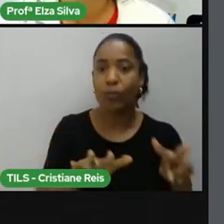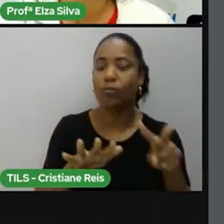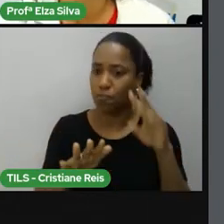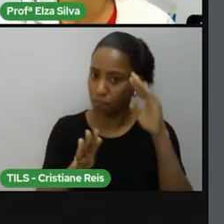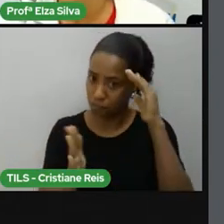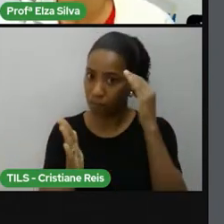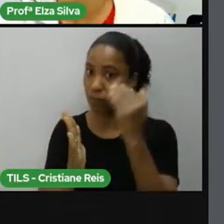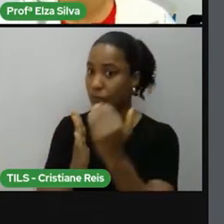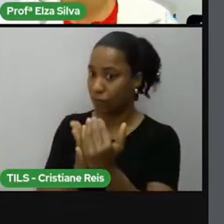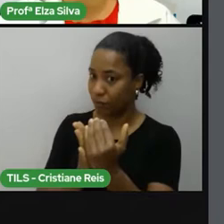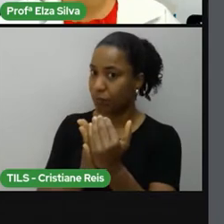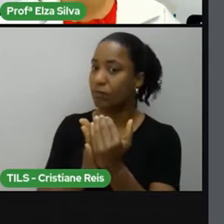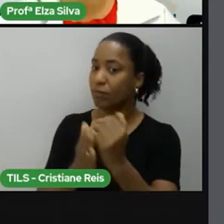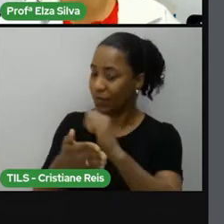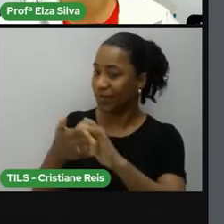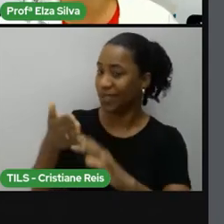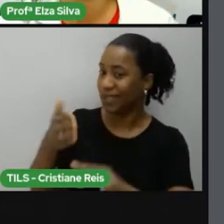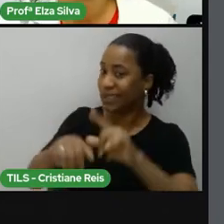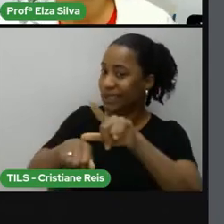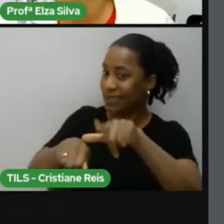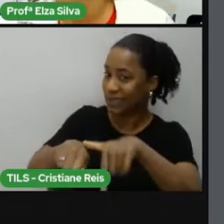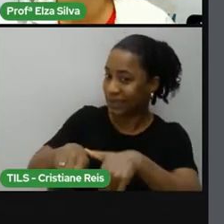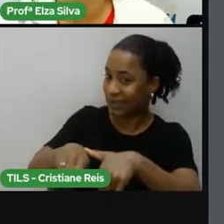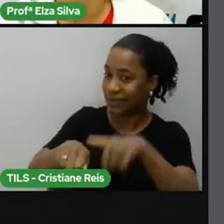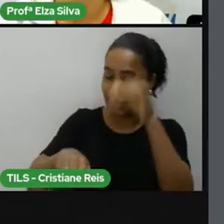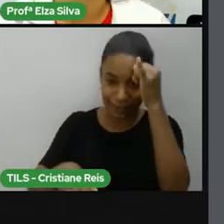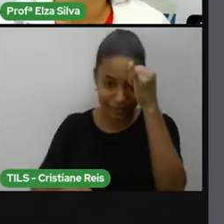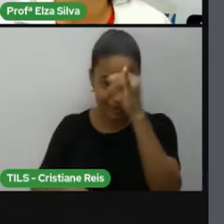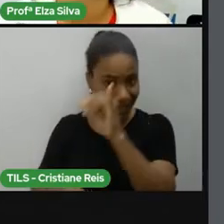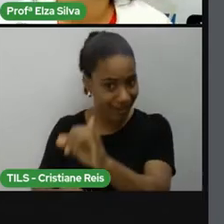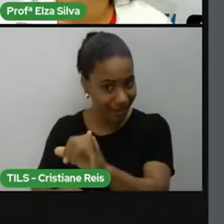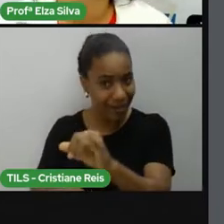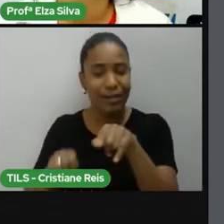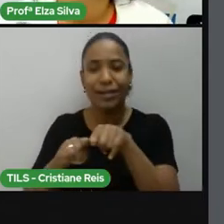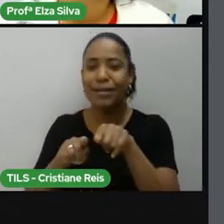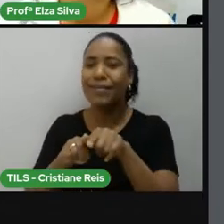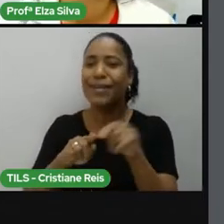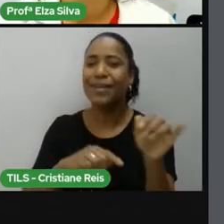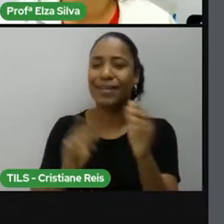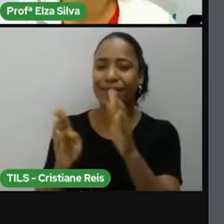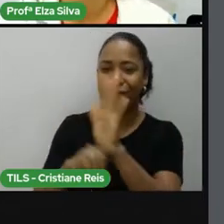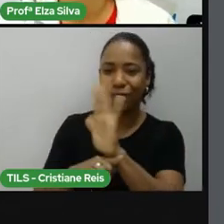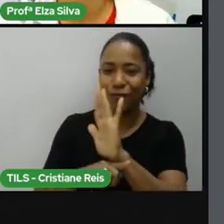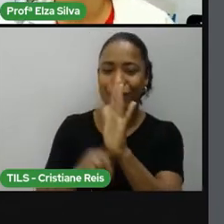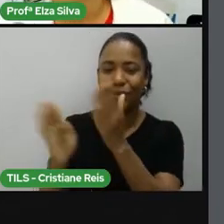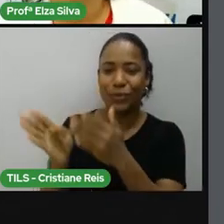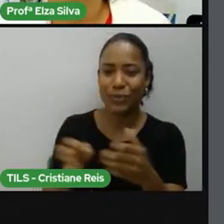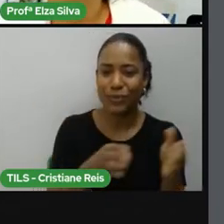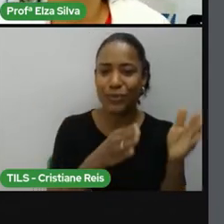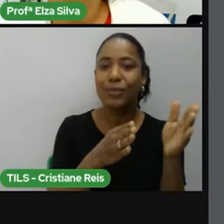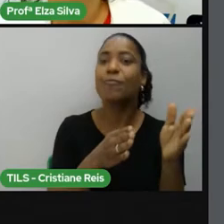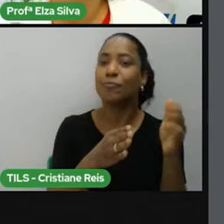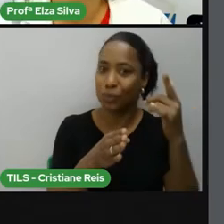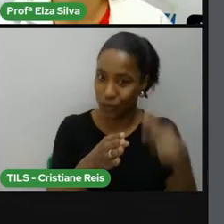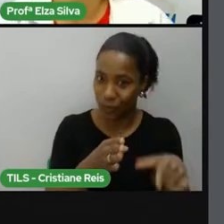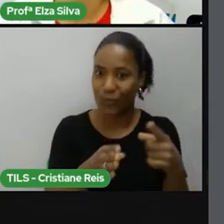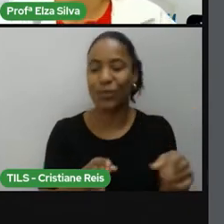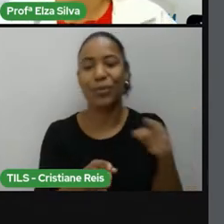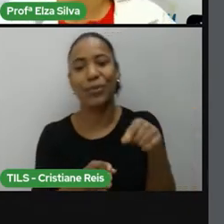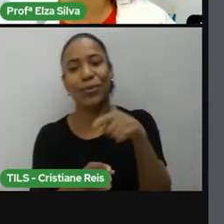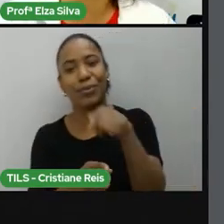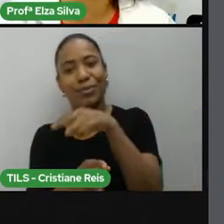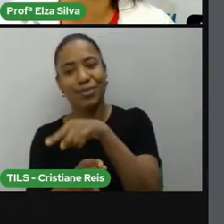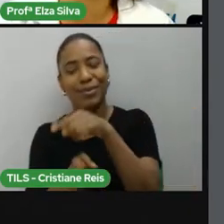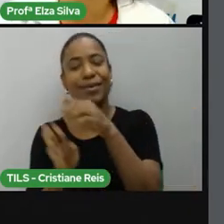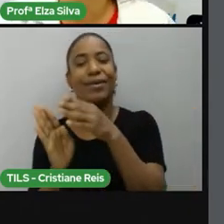Assista sempre às aulas mais de uma vez. Fique à vontade para perguntar